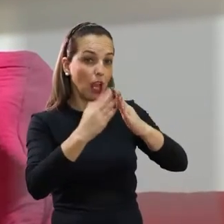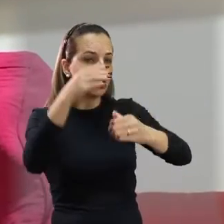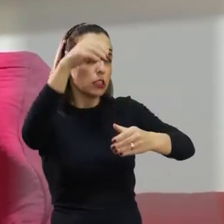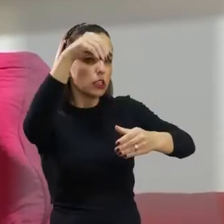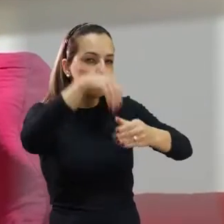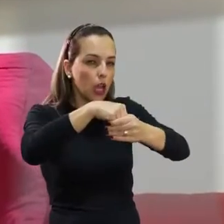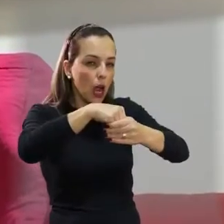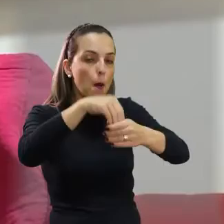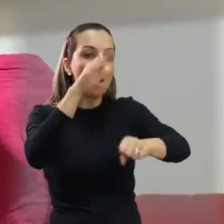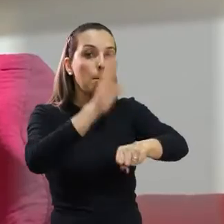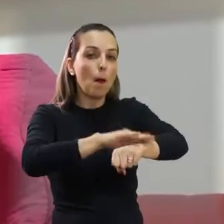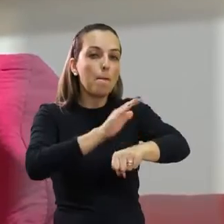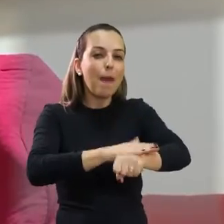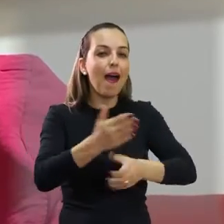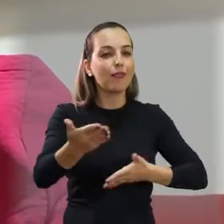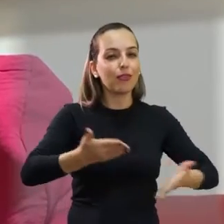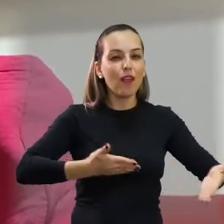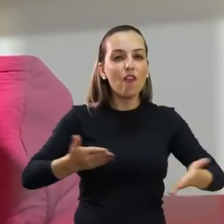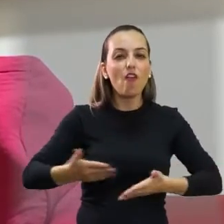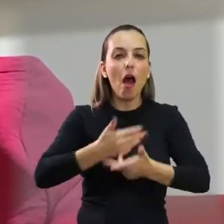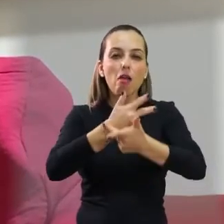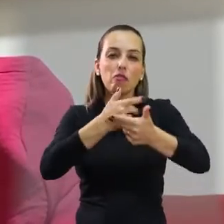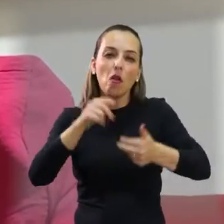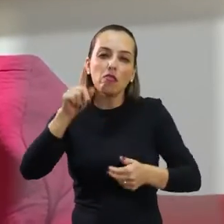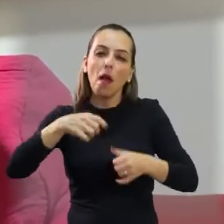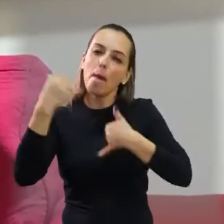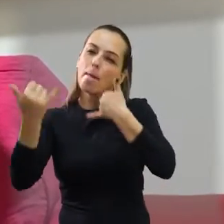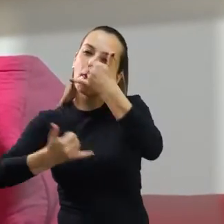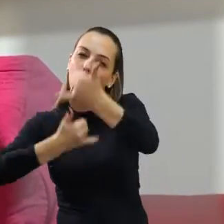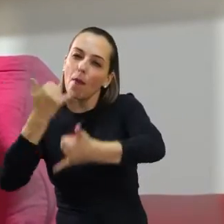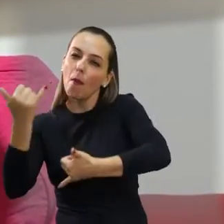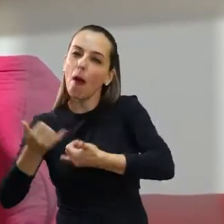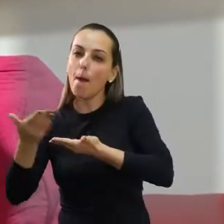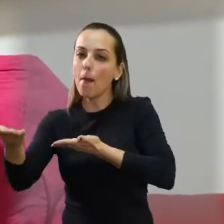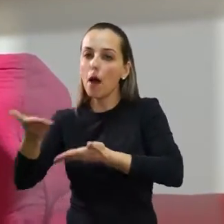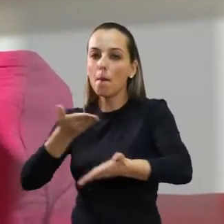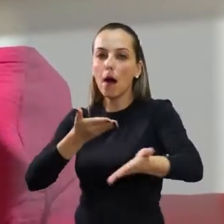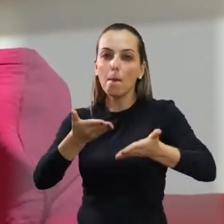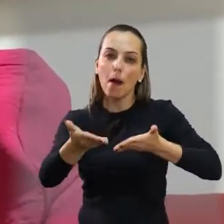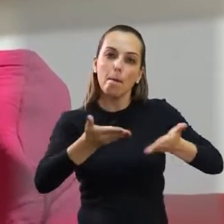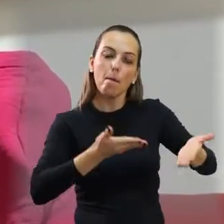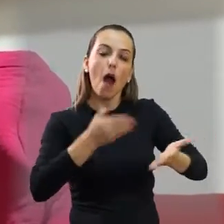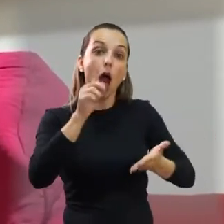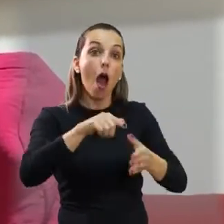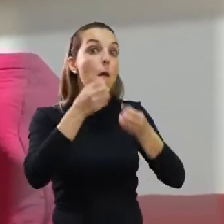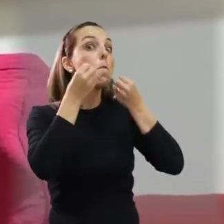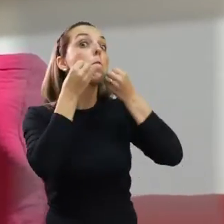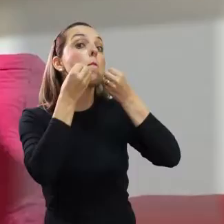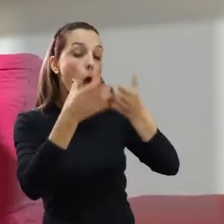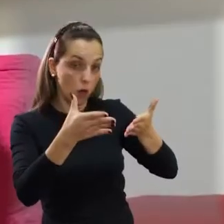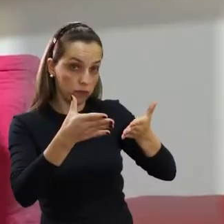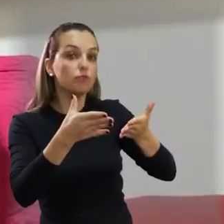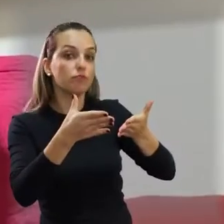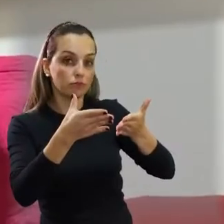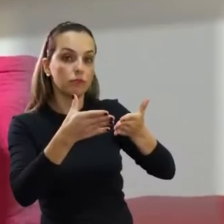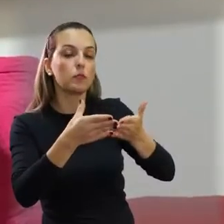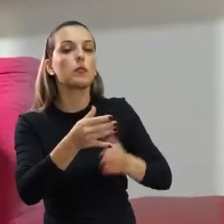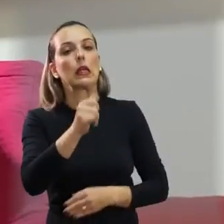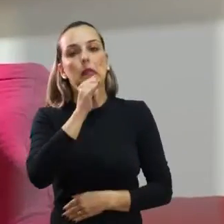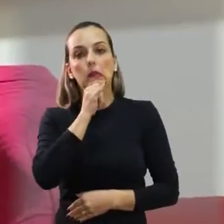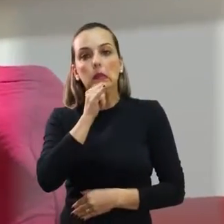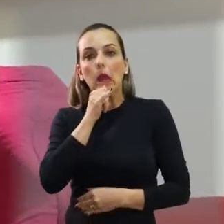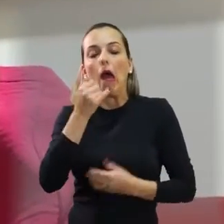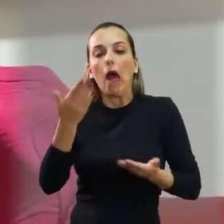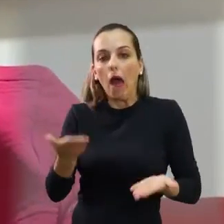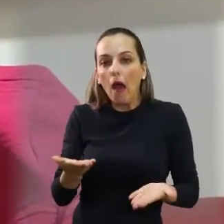crianças, brincar e interagir com elas durante os afazeres domésticos também é muito bom.